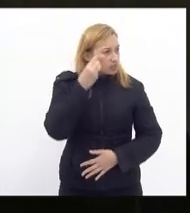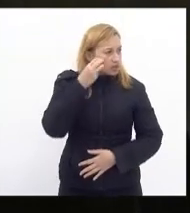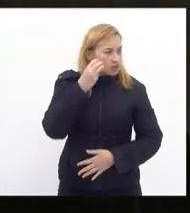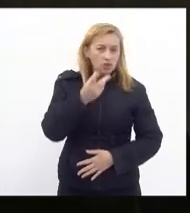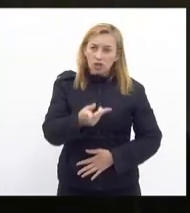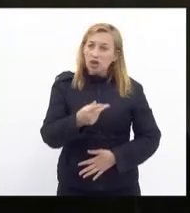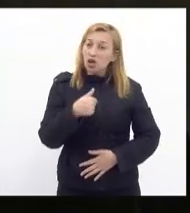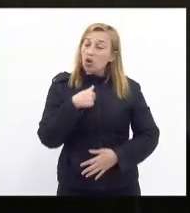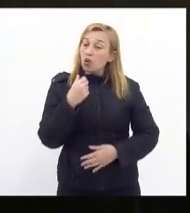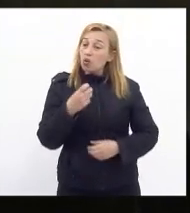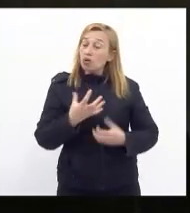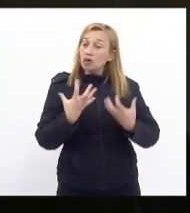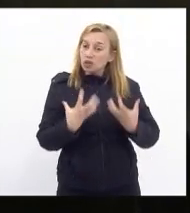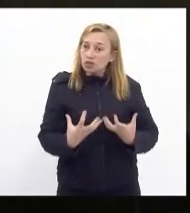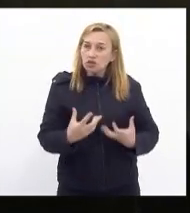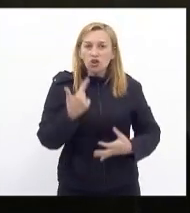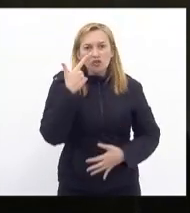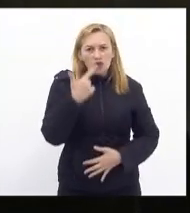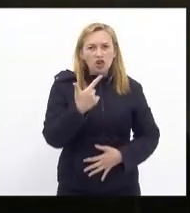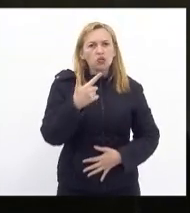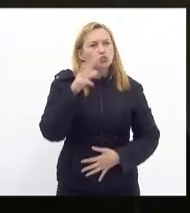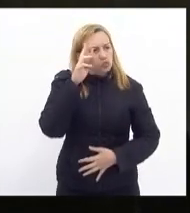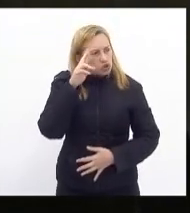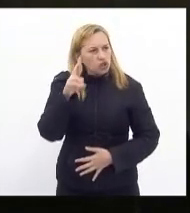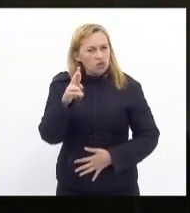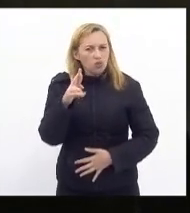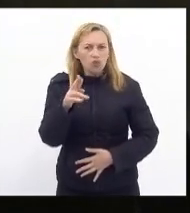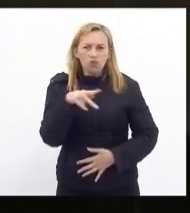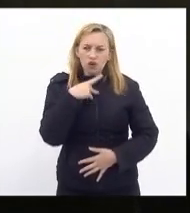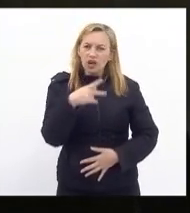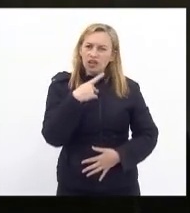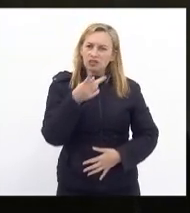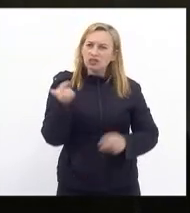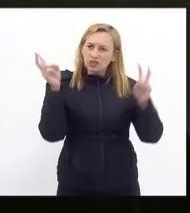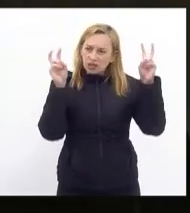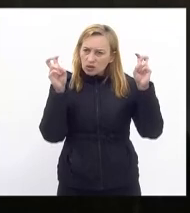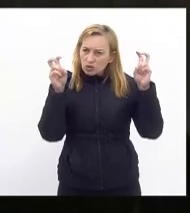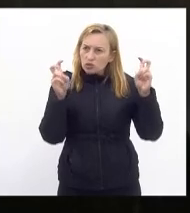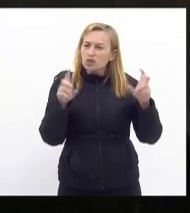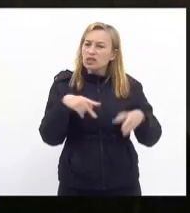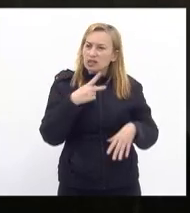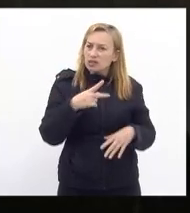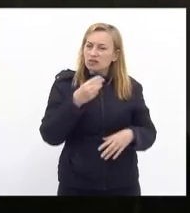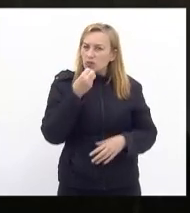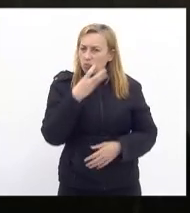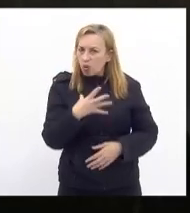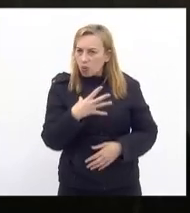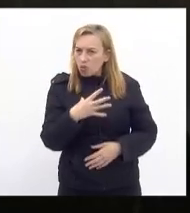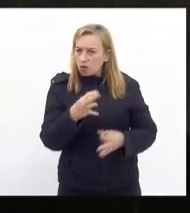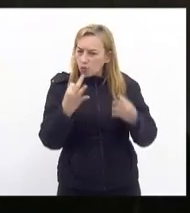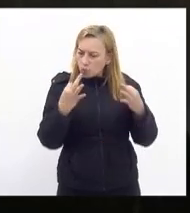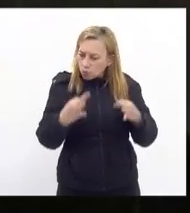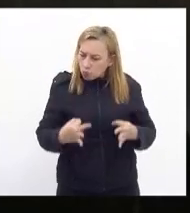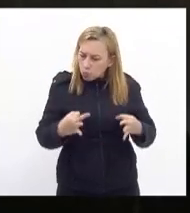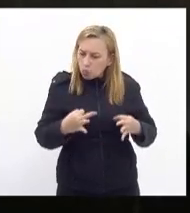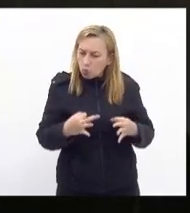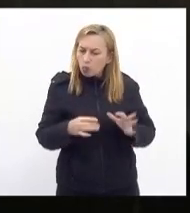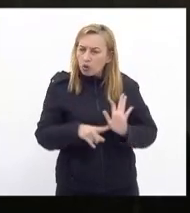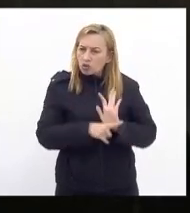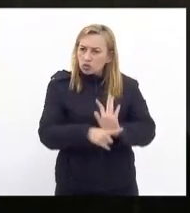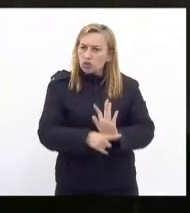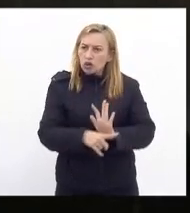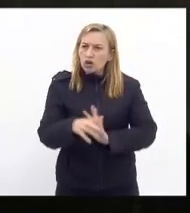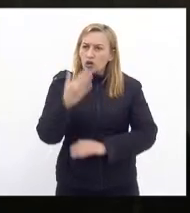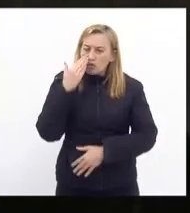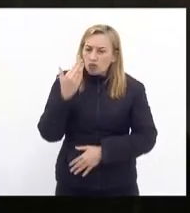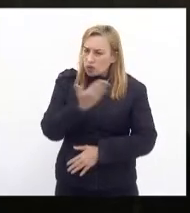o canso que eu também vejo o senhor imbuído nessa quando a gente vai falar de coisa boa que é para ajudar eu vejo que